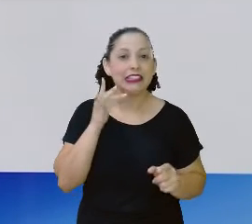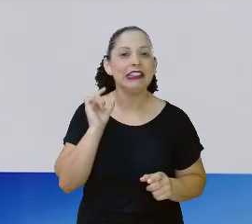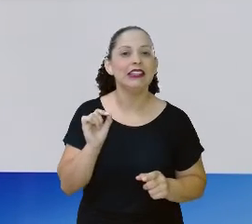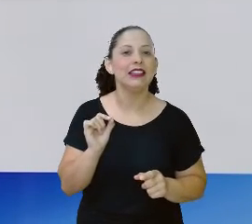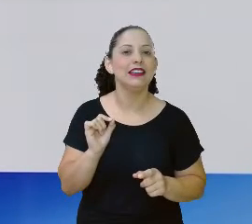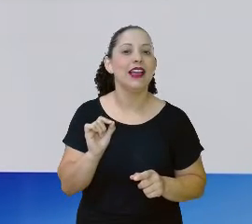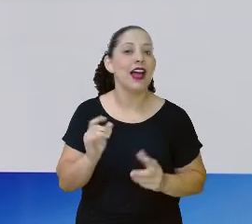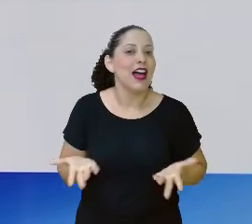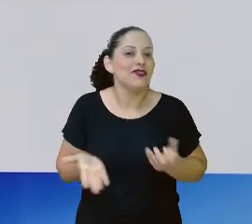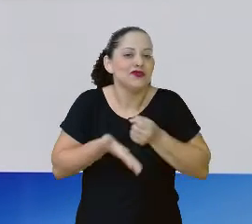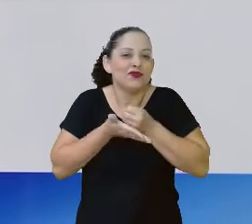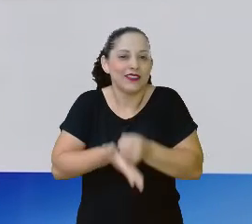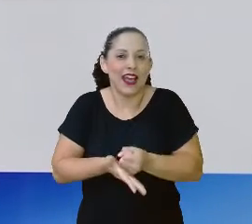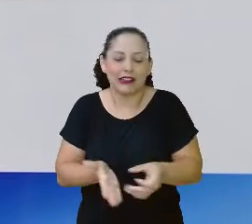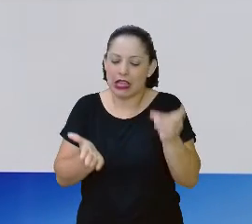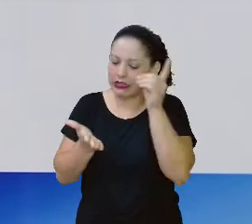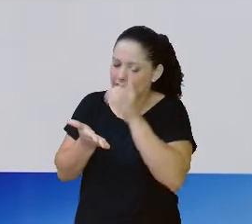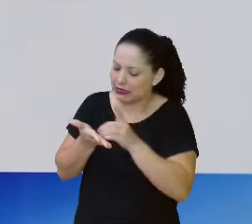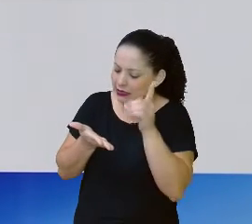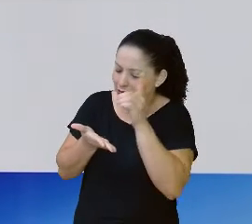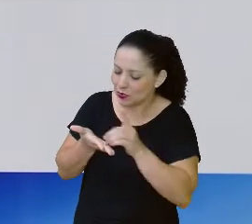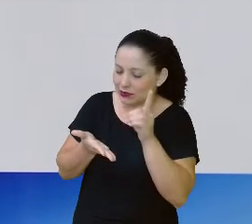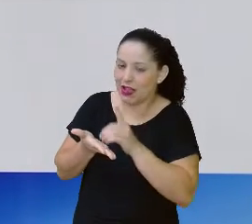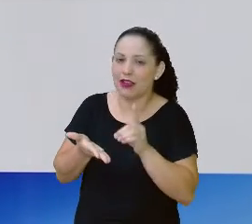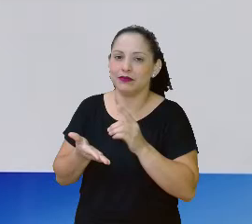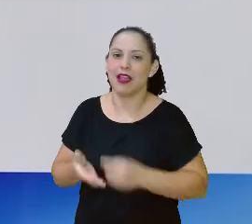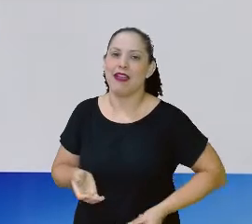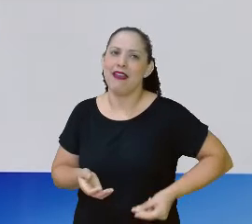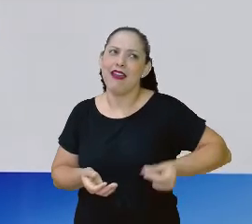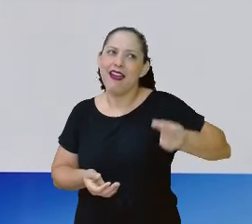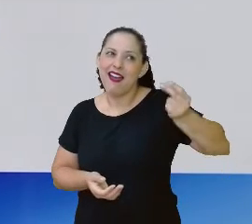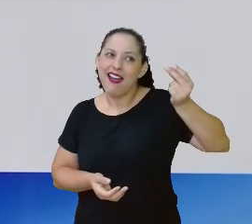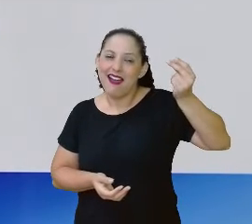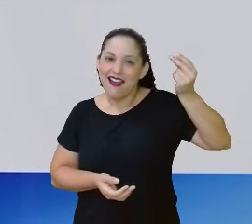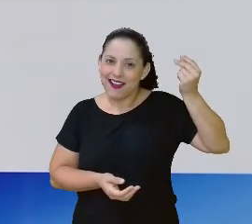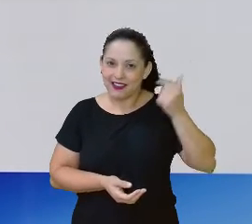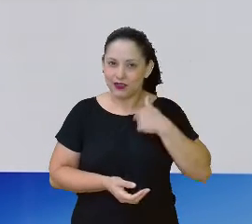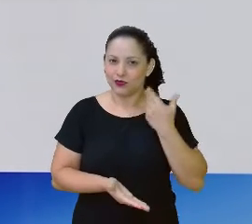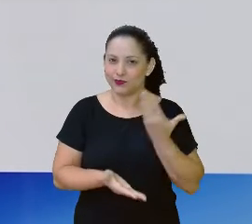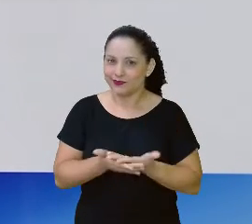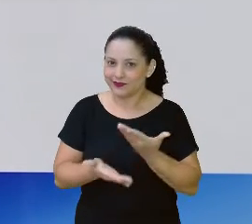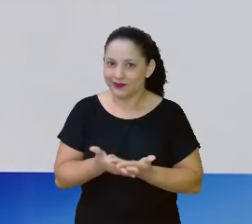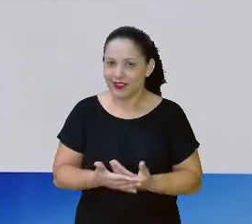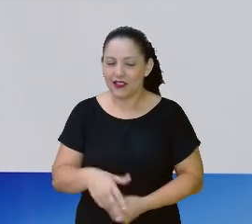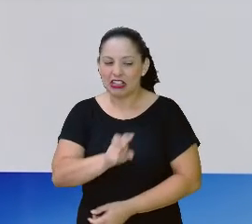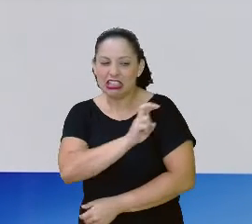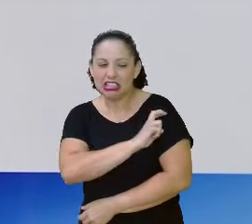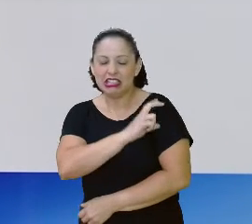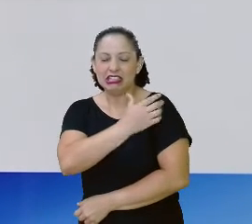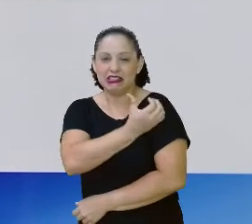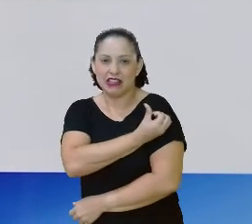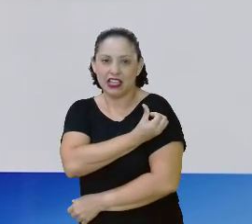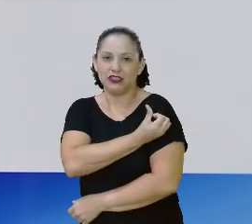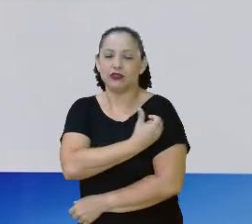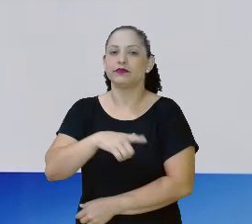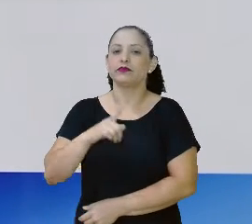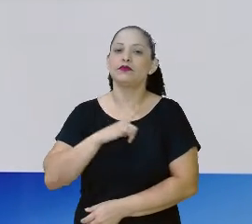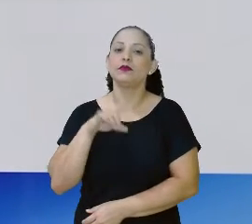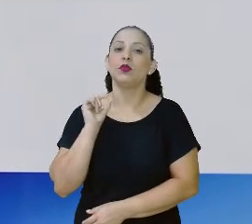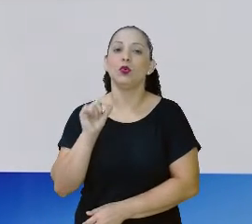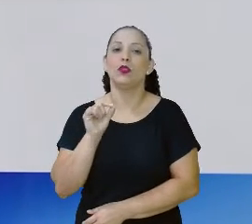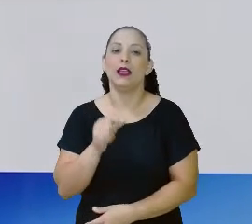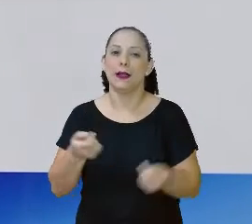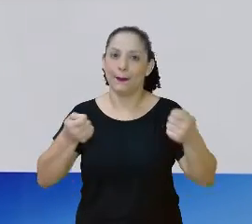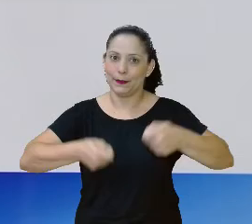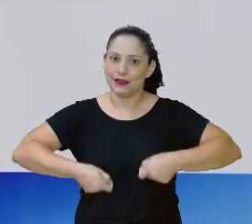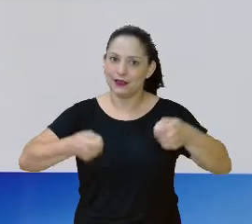dicionário. Claro, no meu tempo, que faz só um pouquinho de tempo atrás, quando eu estudava, quinto ano, sexto ano, nós tínhamos que ter os